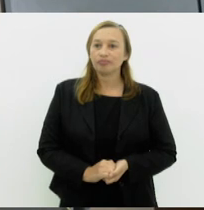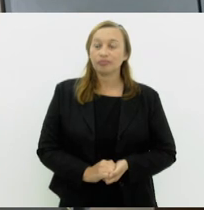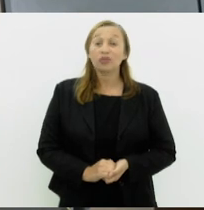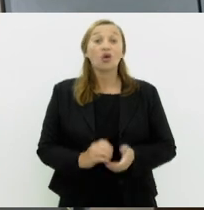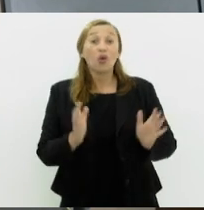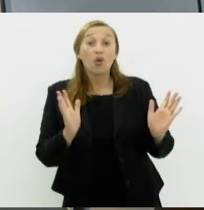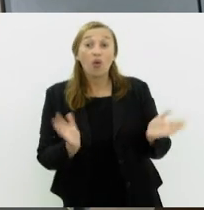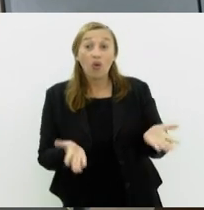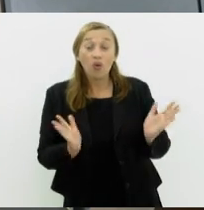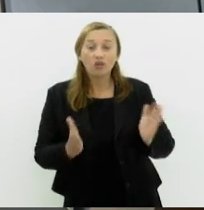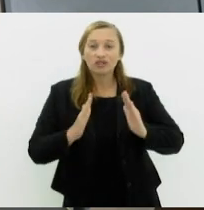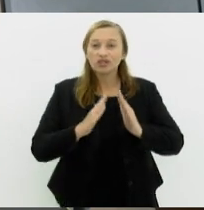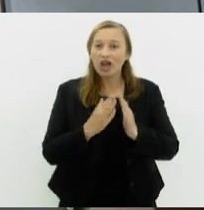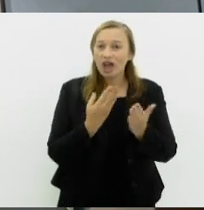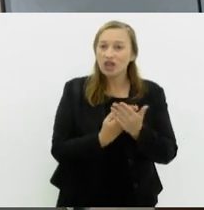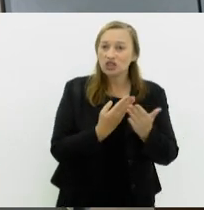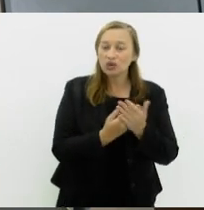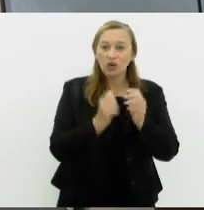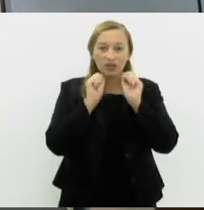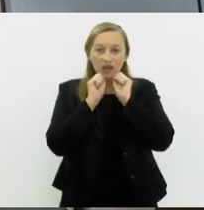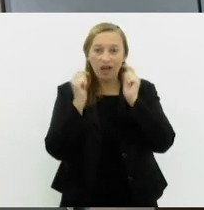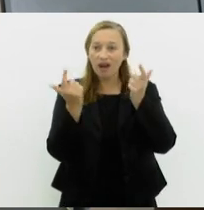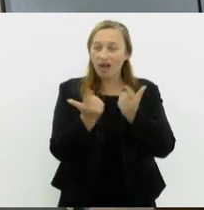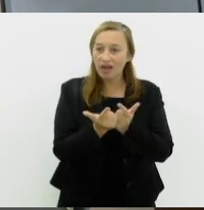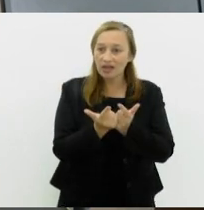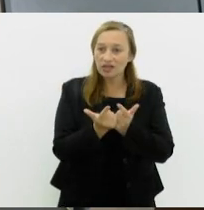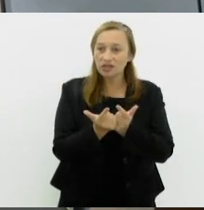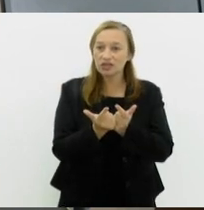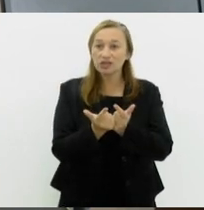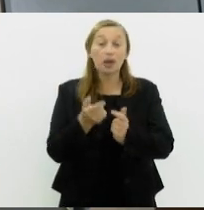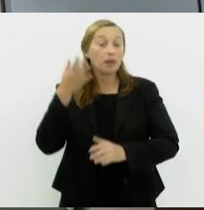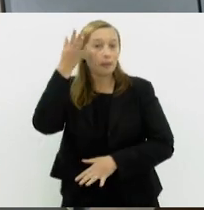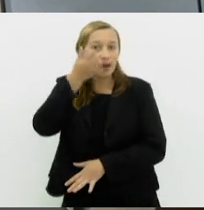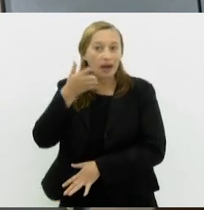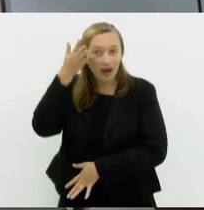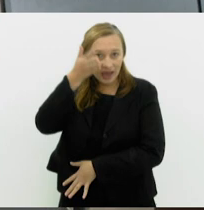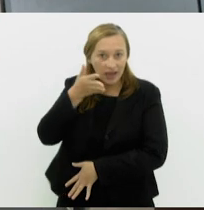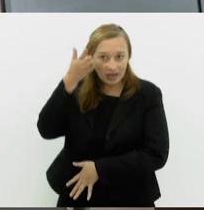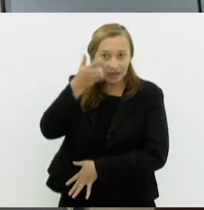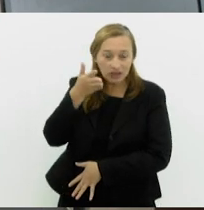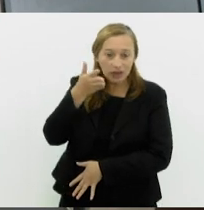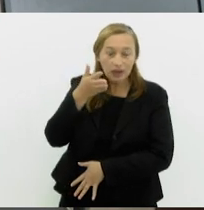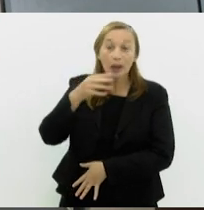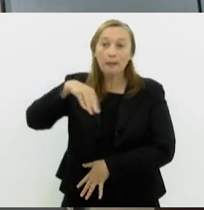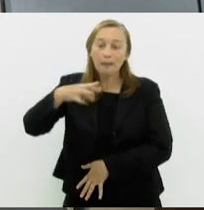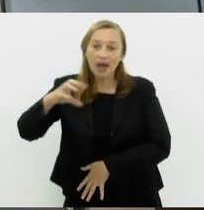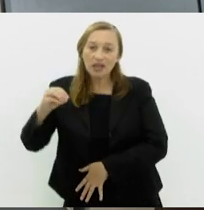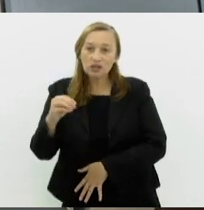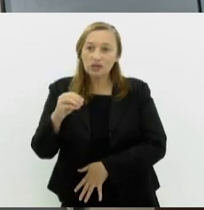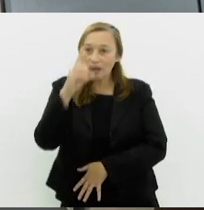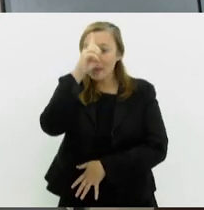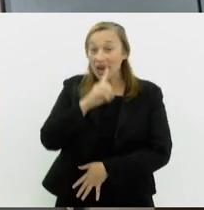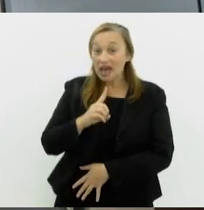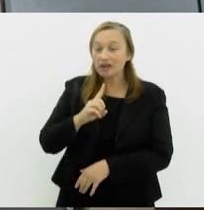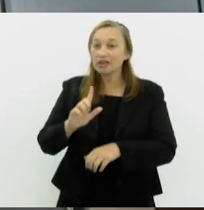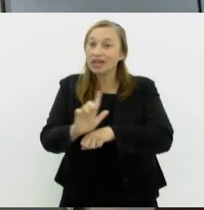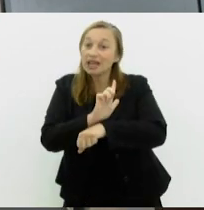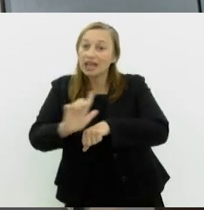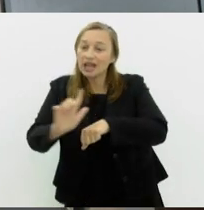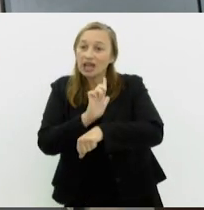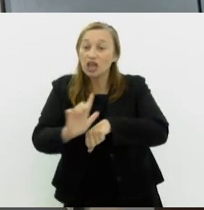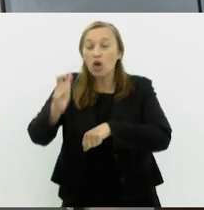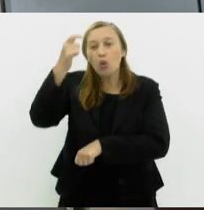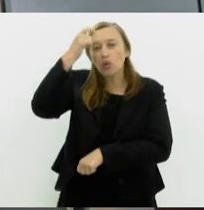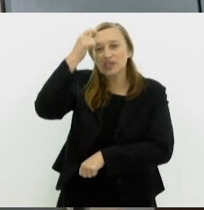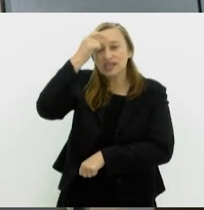Hoje a Escola do Legislativo aqui da Alerj realiza a palestra Março Amarelo e Lilás. A ideia é conscientizar as